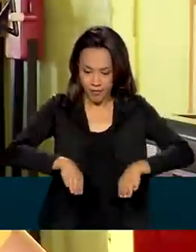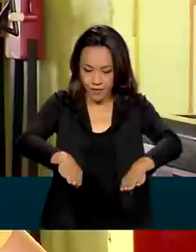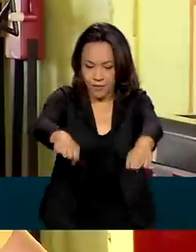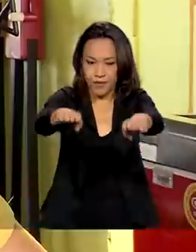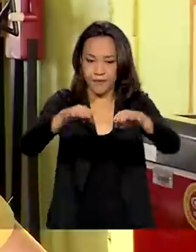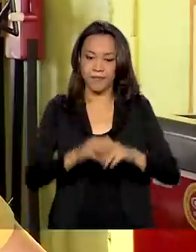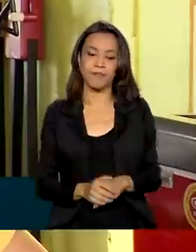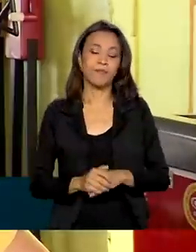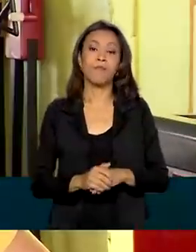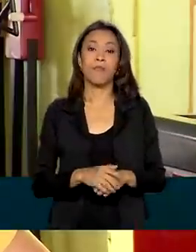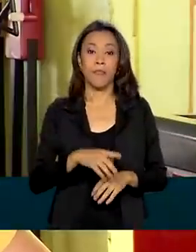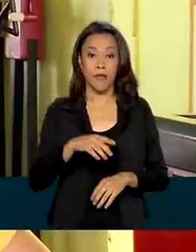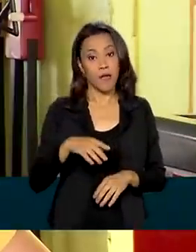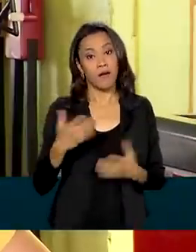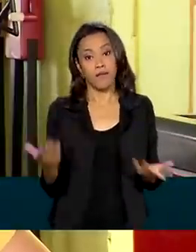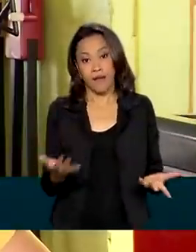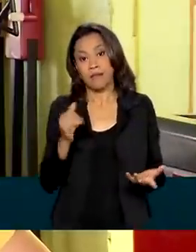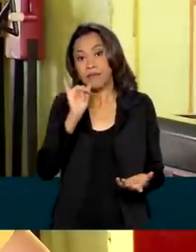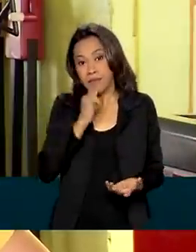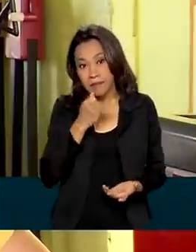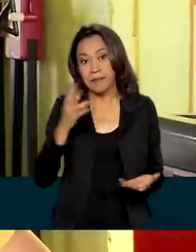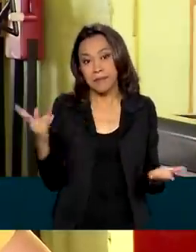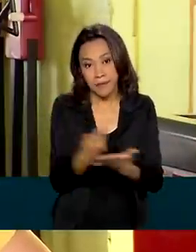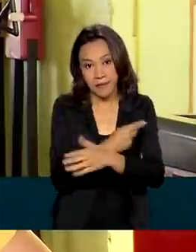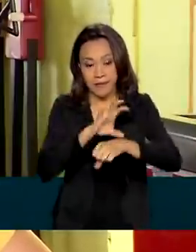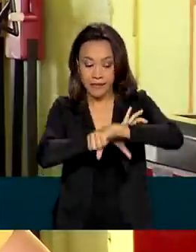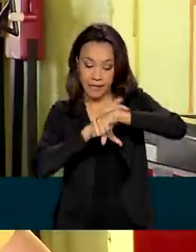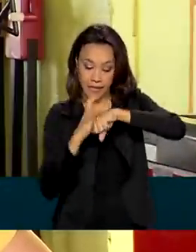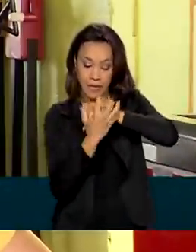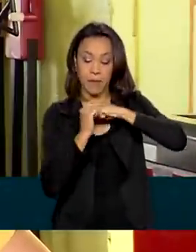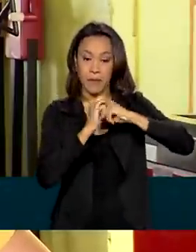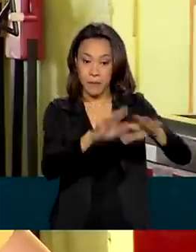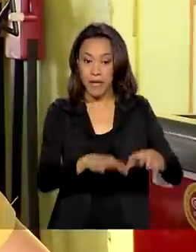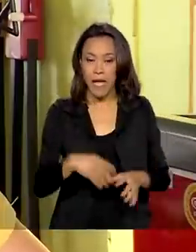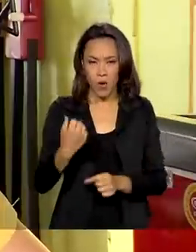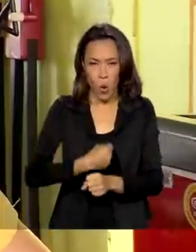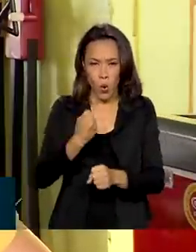estar atravessando uma pandemia, a obra não parou dia nenhum.